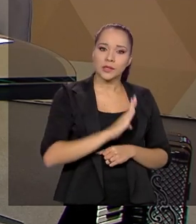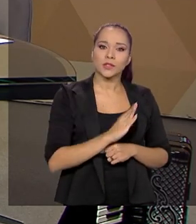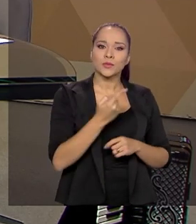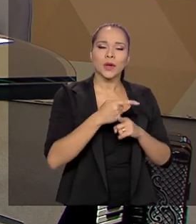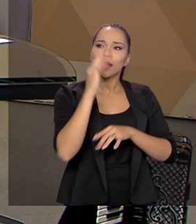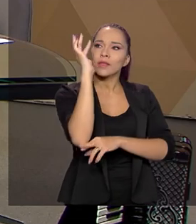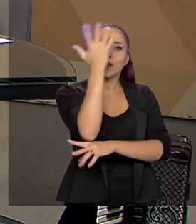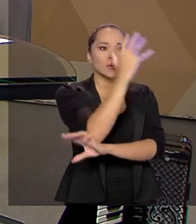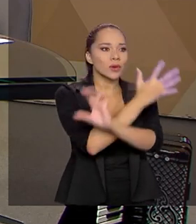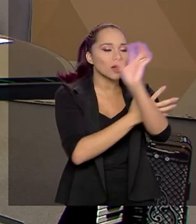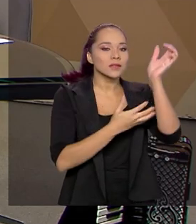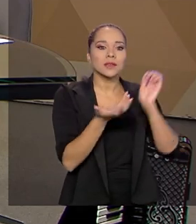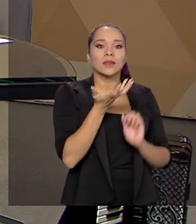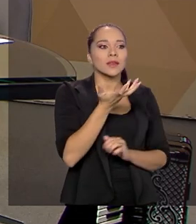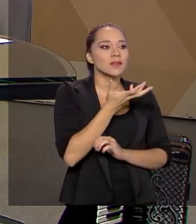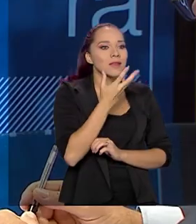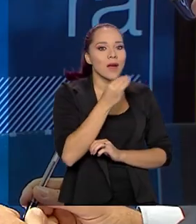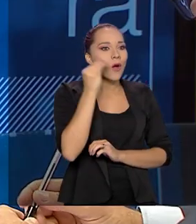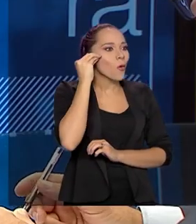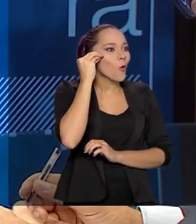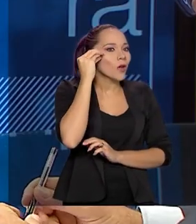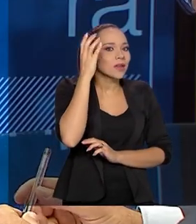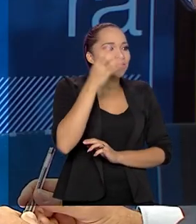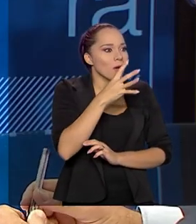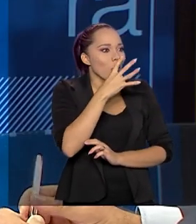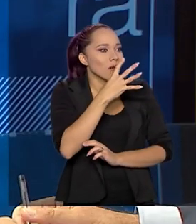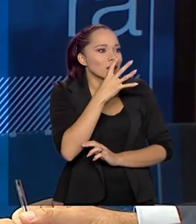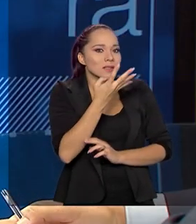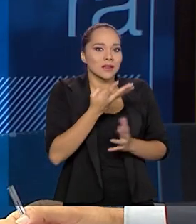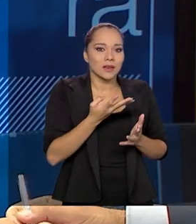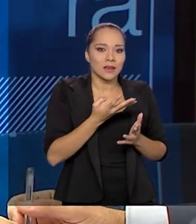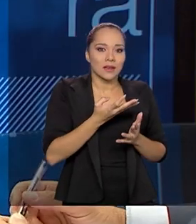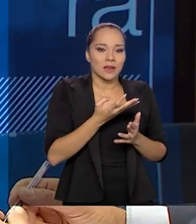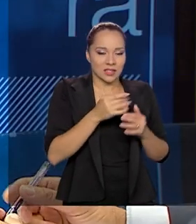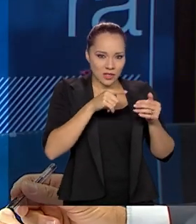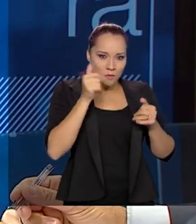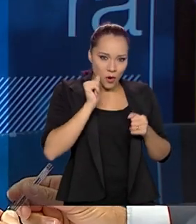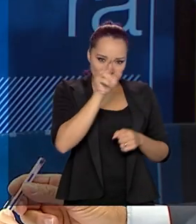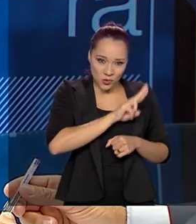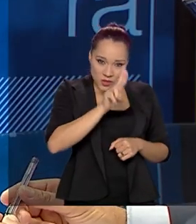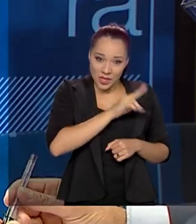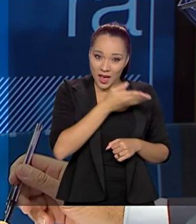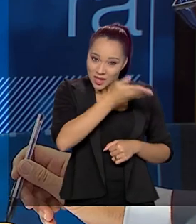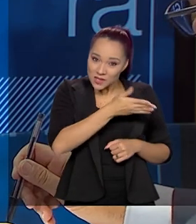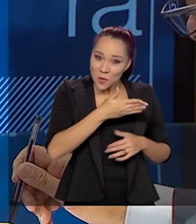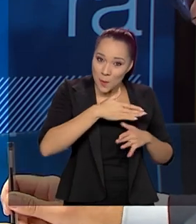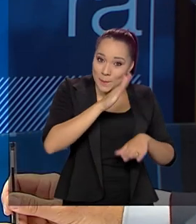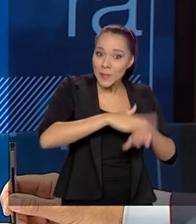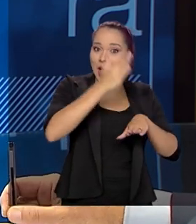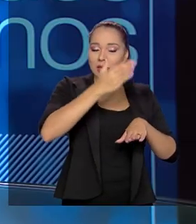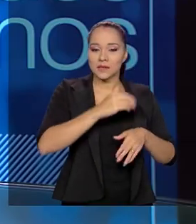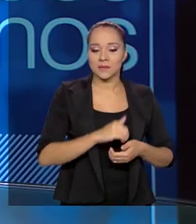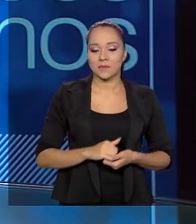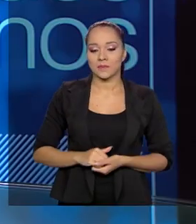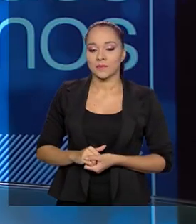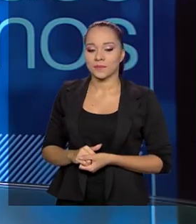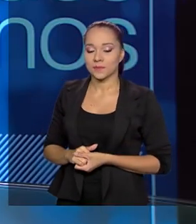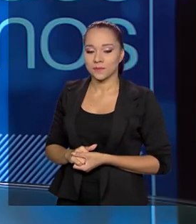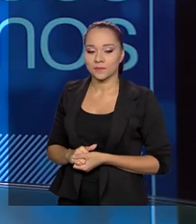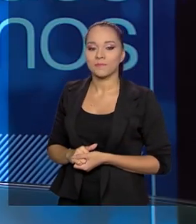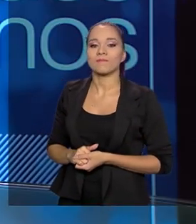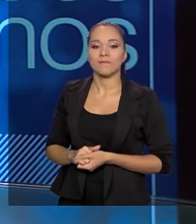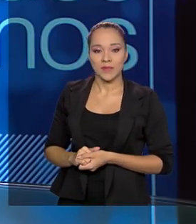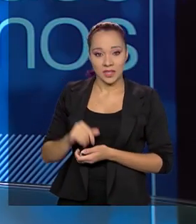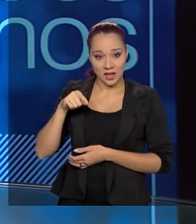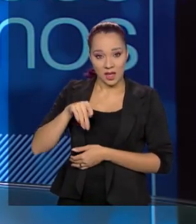natureza, queriam conhecer essa natureza do Brasil. Será que a gente pode explorar isso ainda melhor? Agora, nós, a